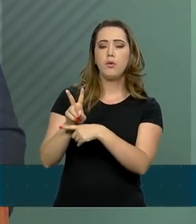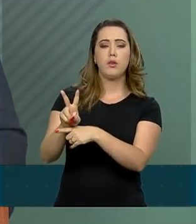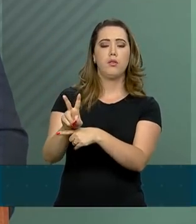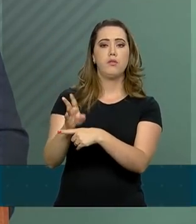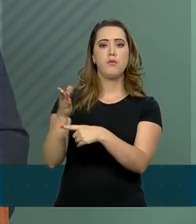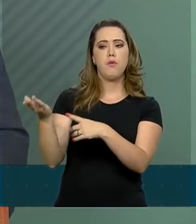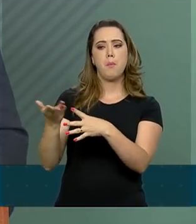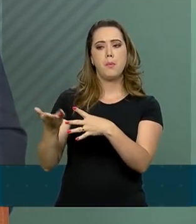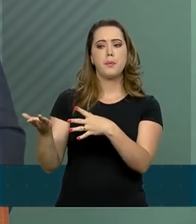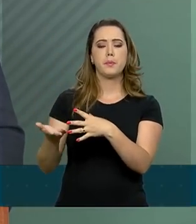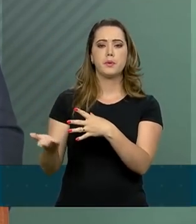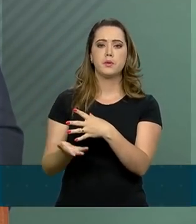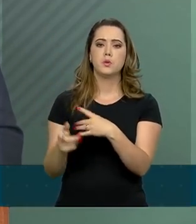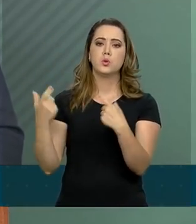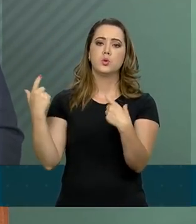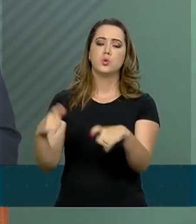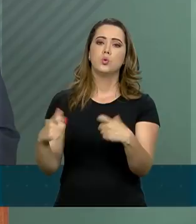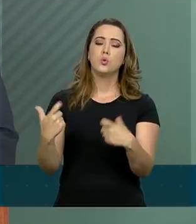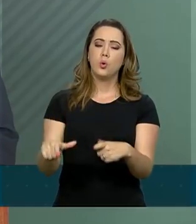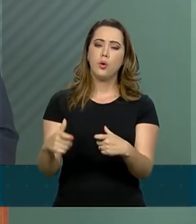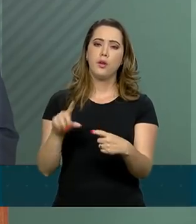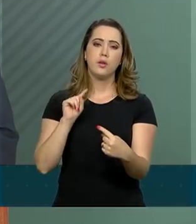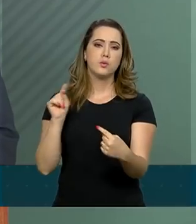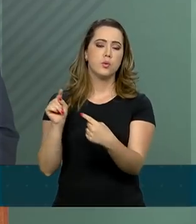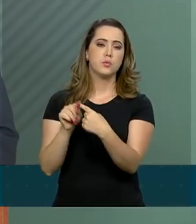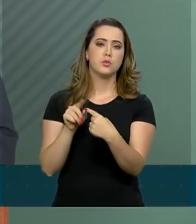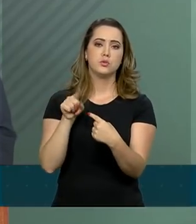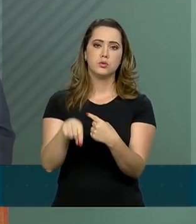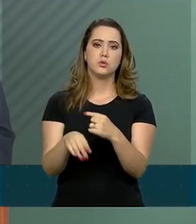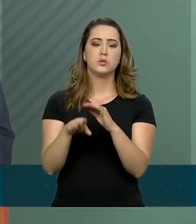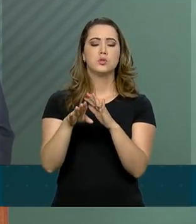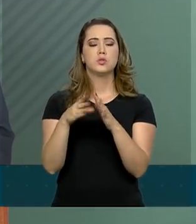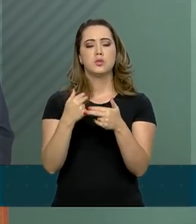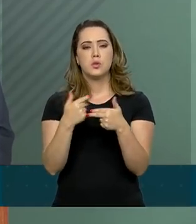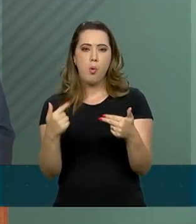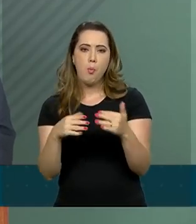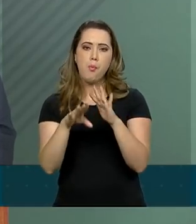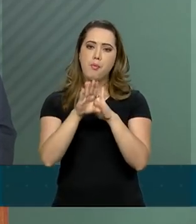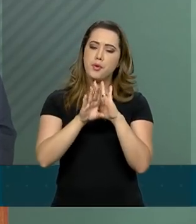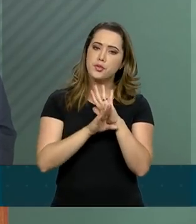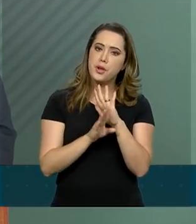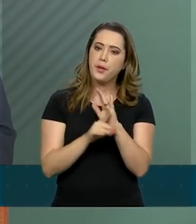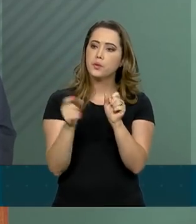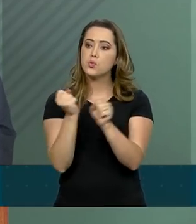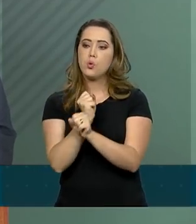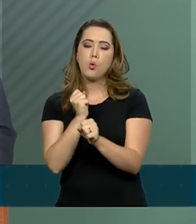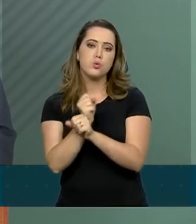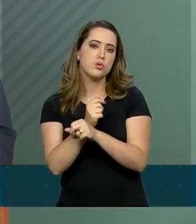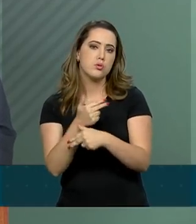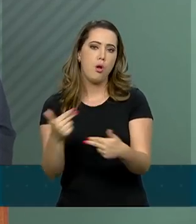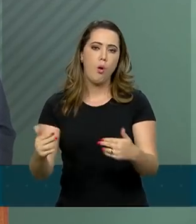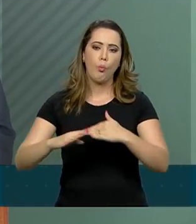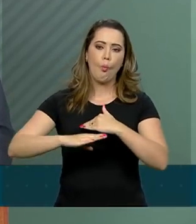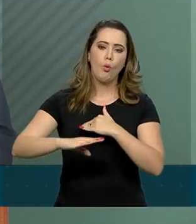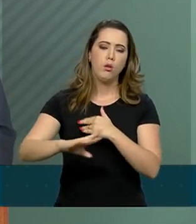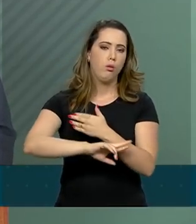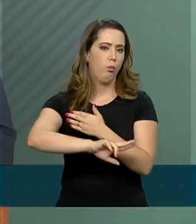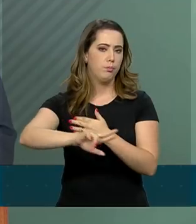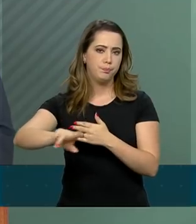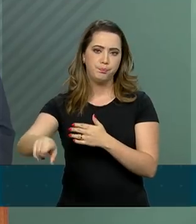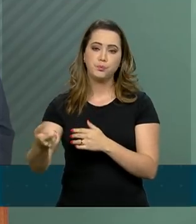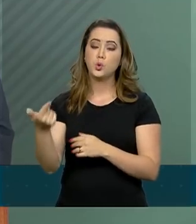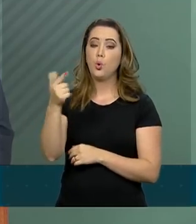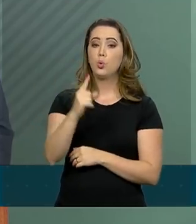região destinados a projetos de infraestrutura e outro bilhão ao